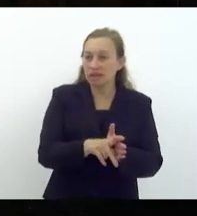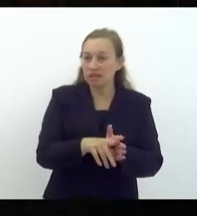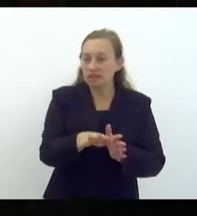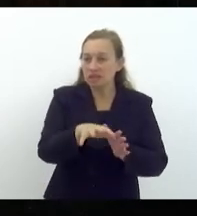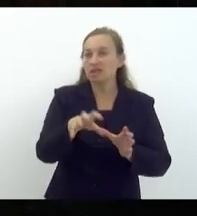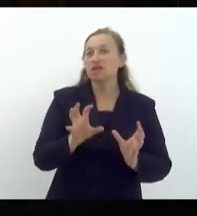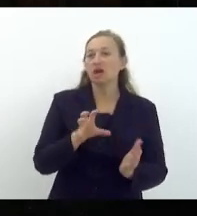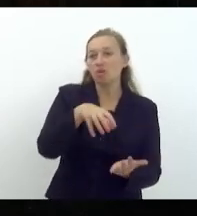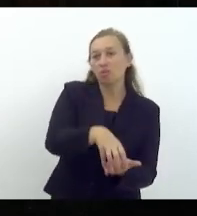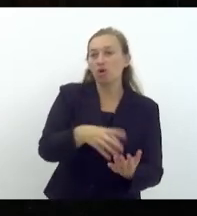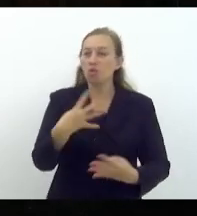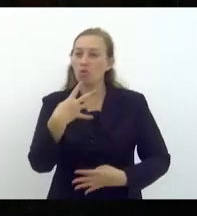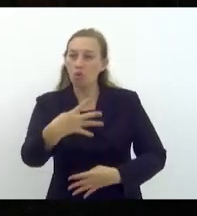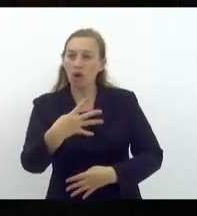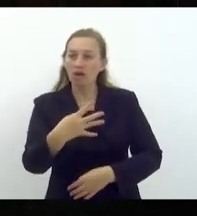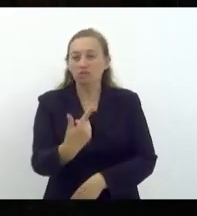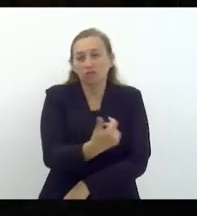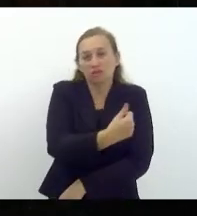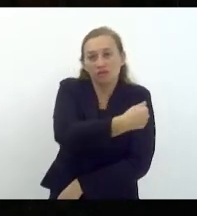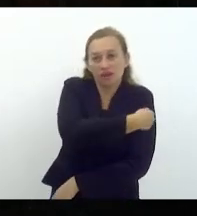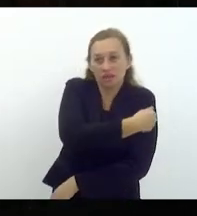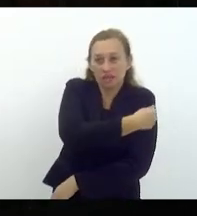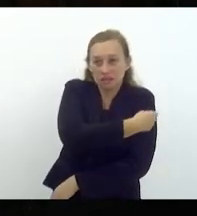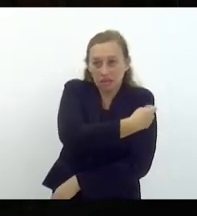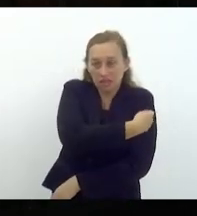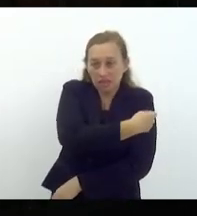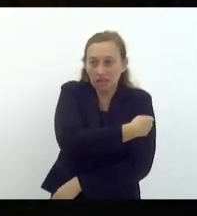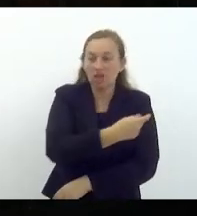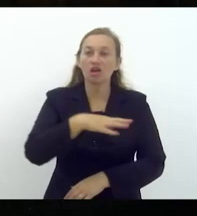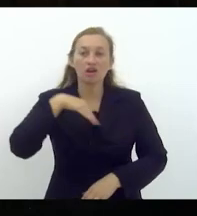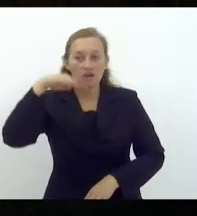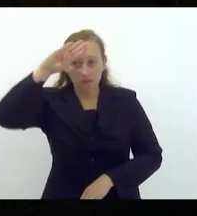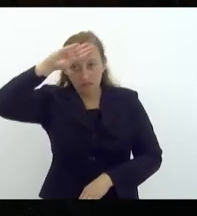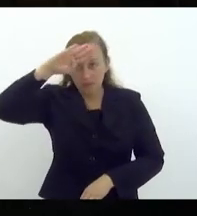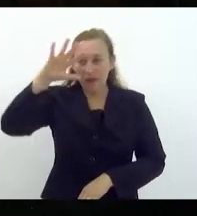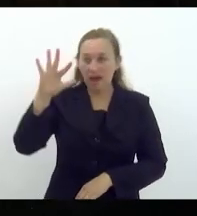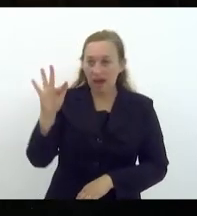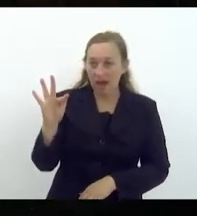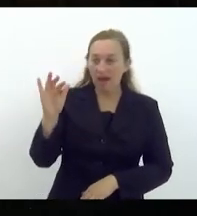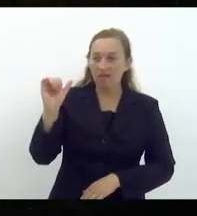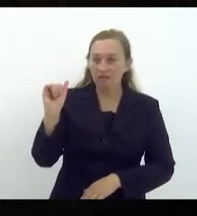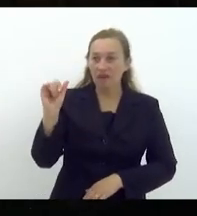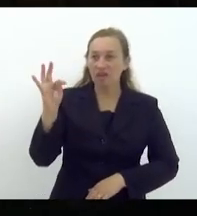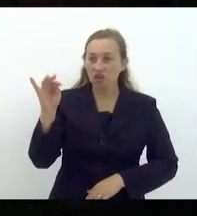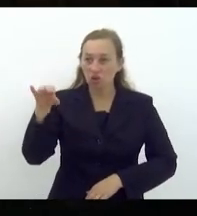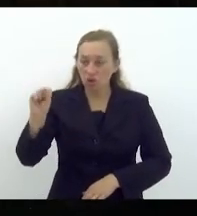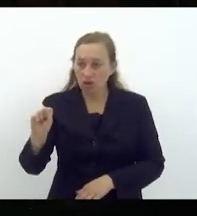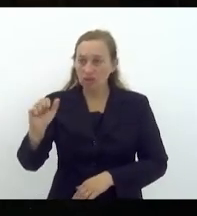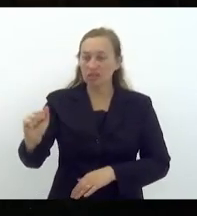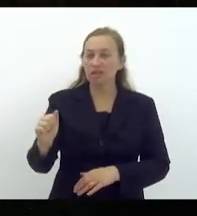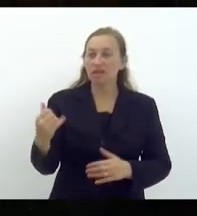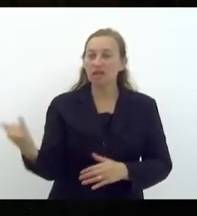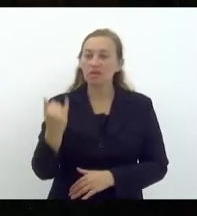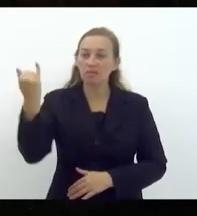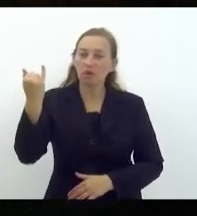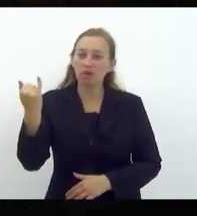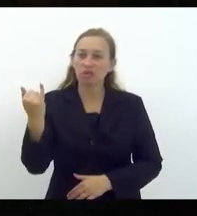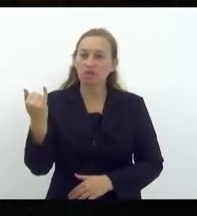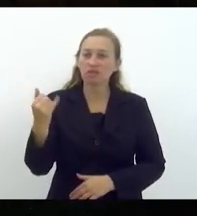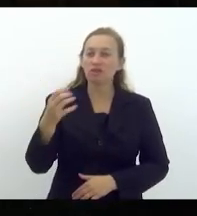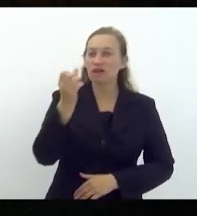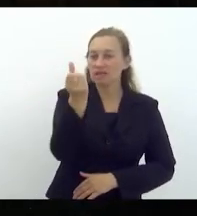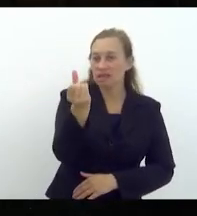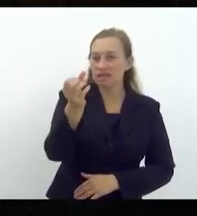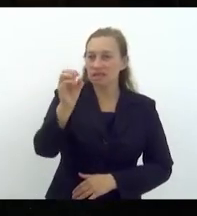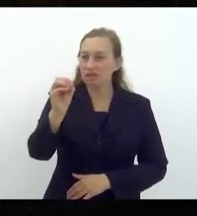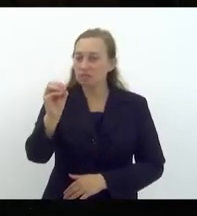febre afitosa e atinja o status de livre de febre afitosa sem vacinação, são necessários o alcance mínimo de 60%